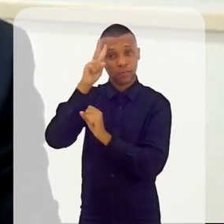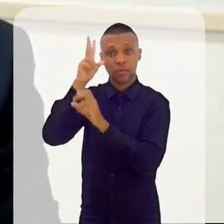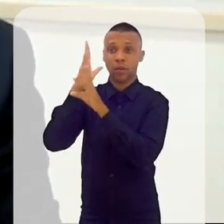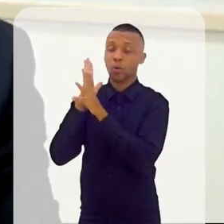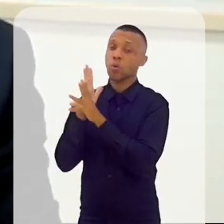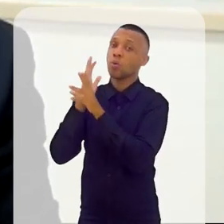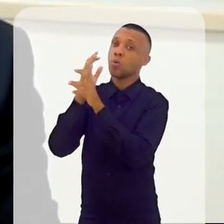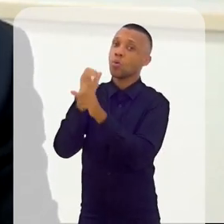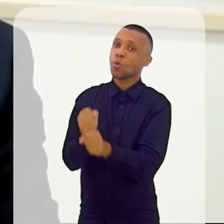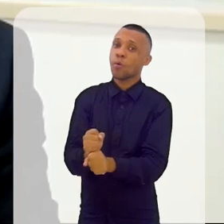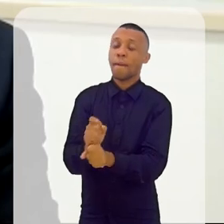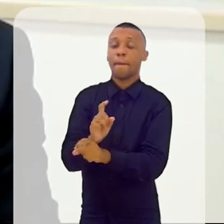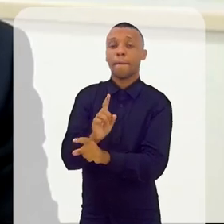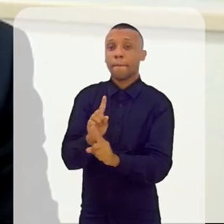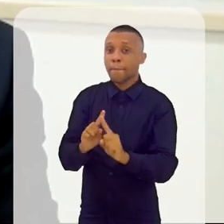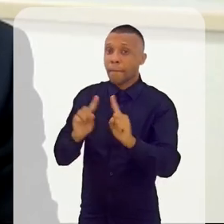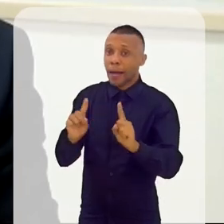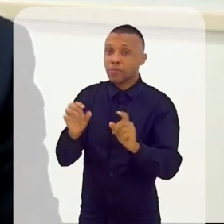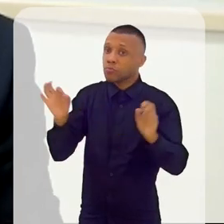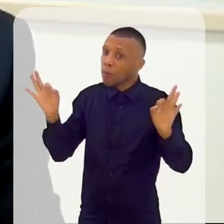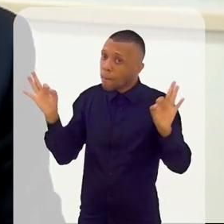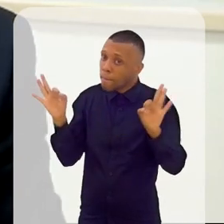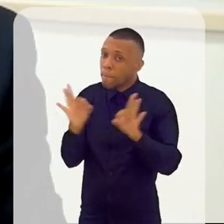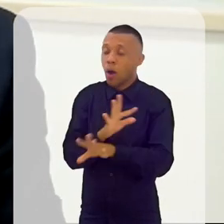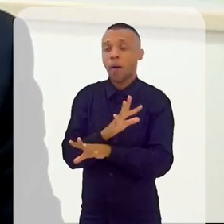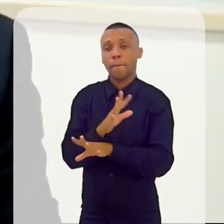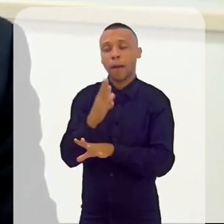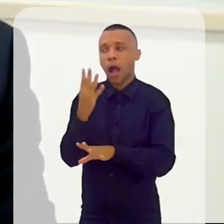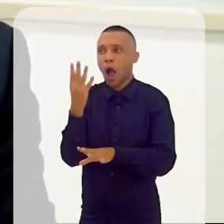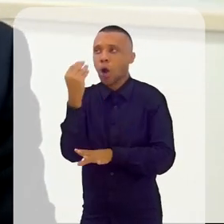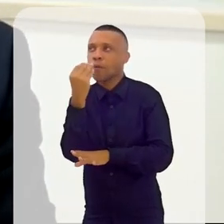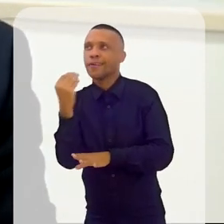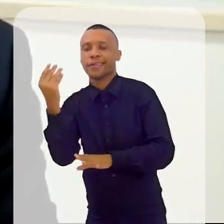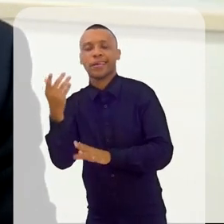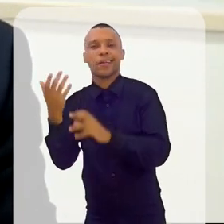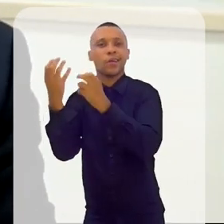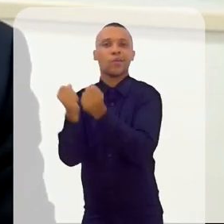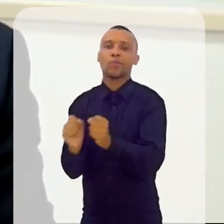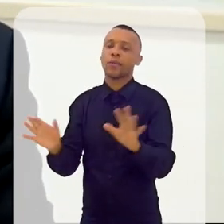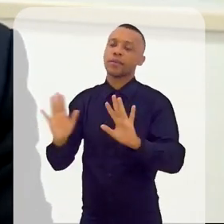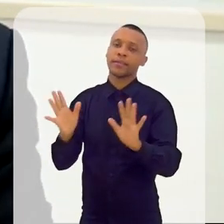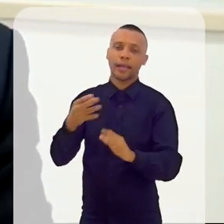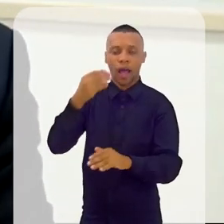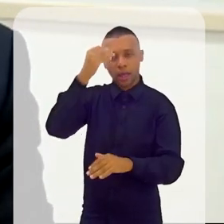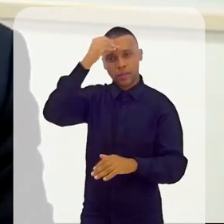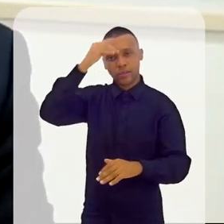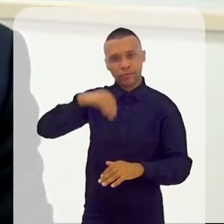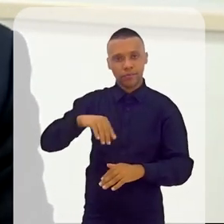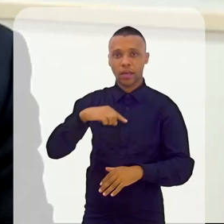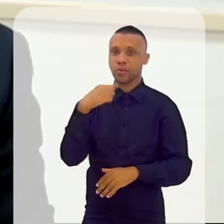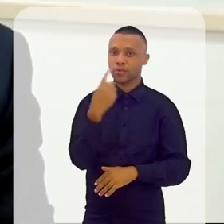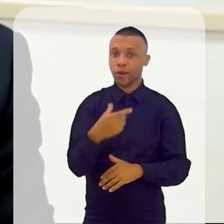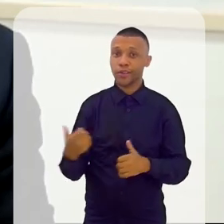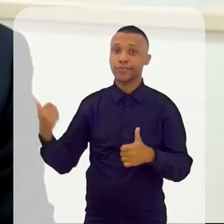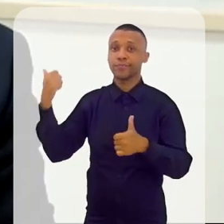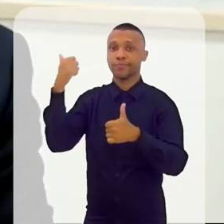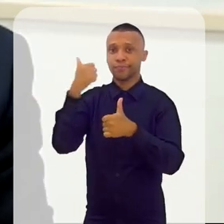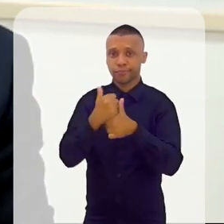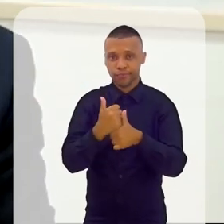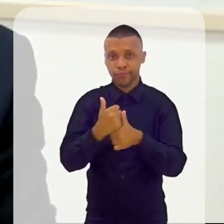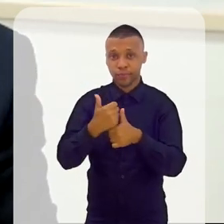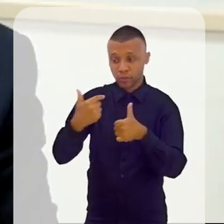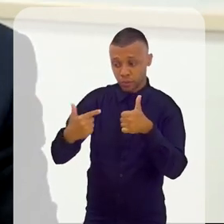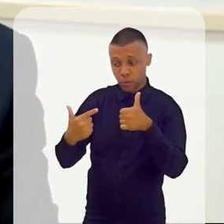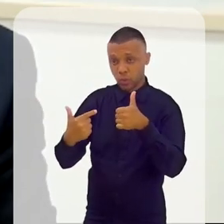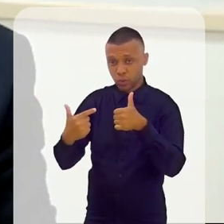mas não foi suficiente para convencê-los. Eles, no fim, desistiram e nós tivemos que pedir o